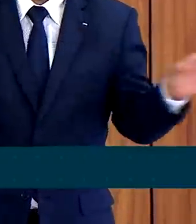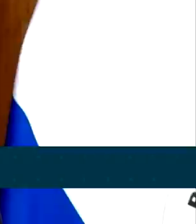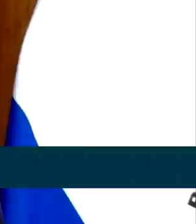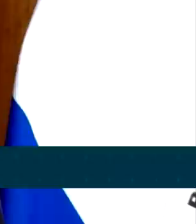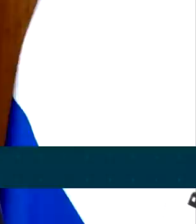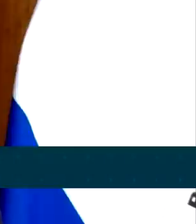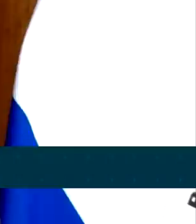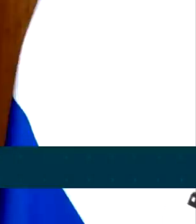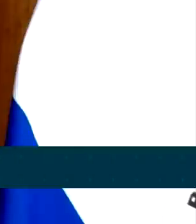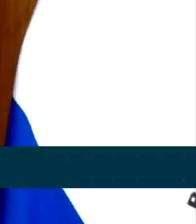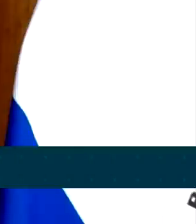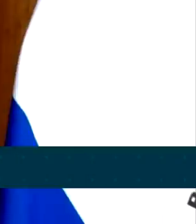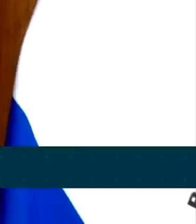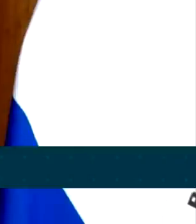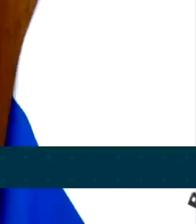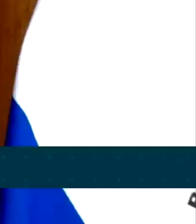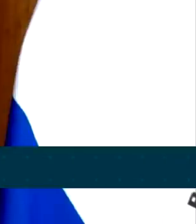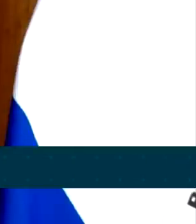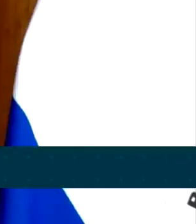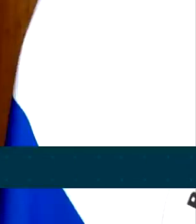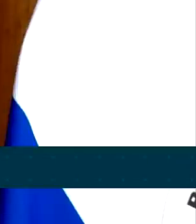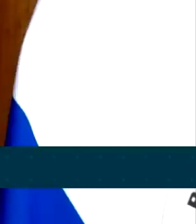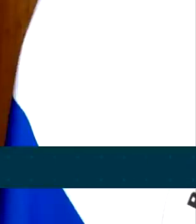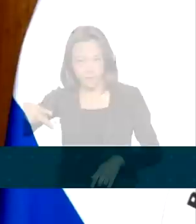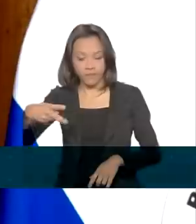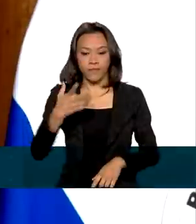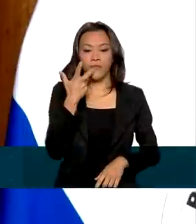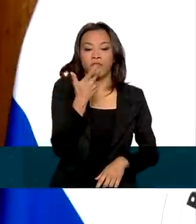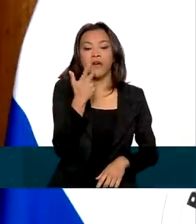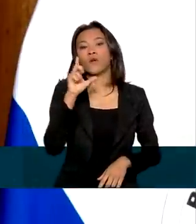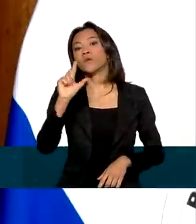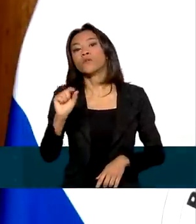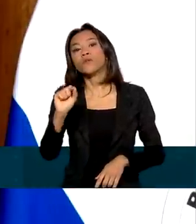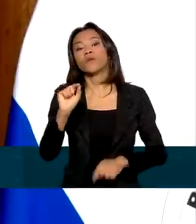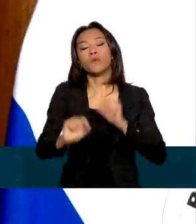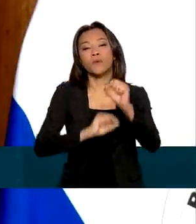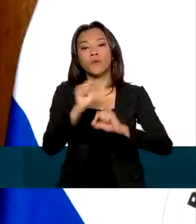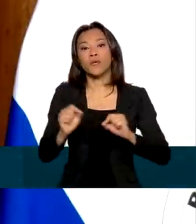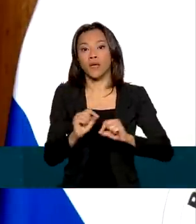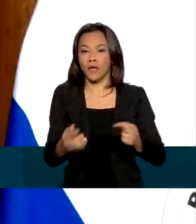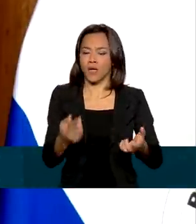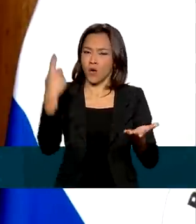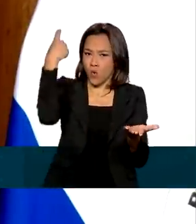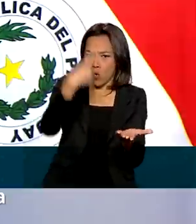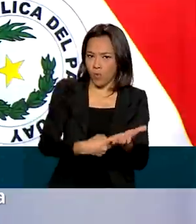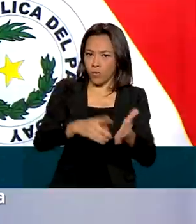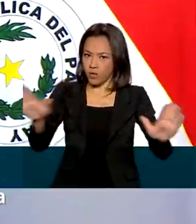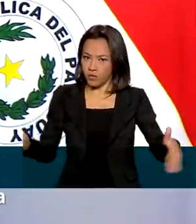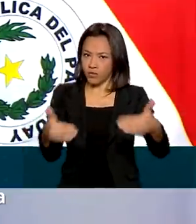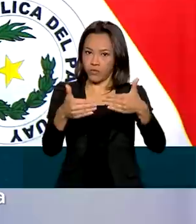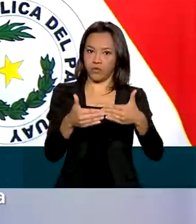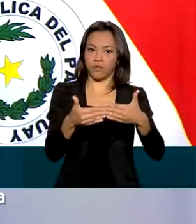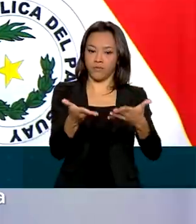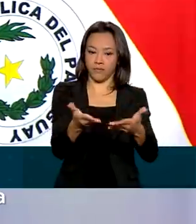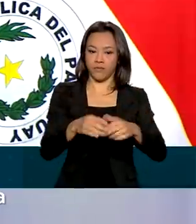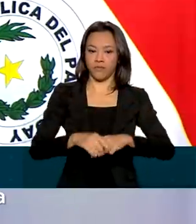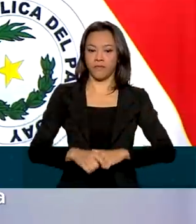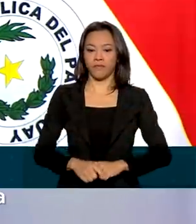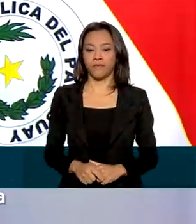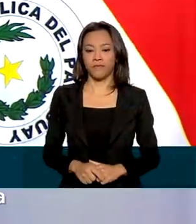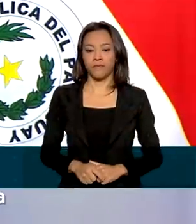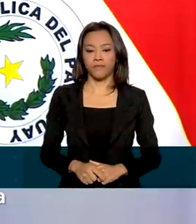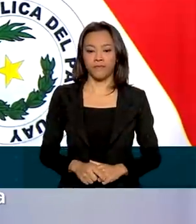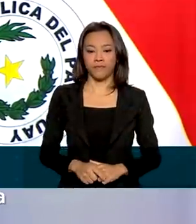novo radar. A Abdo Benítez falou sobre a cooperação antiga entre Brasil e Paraguai. Avançamos na